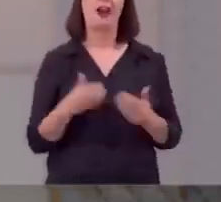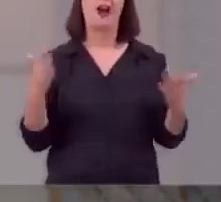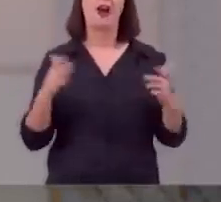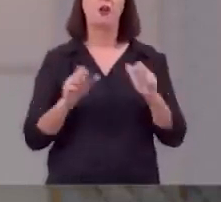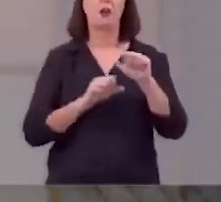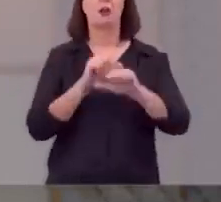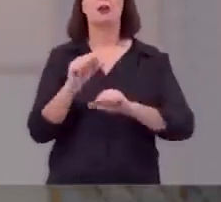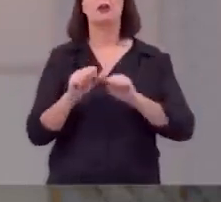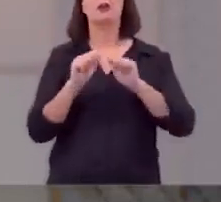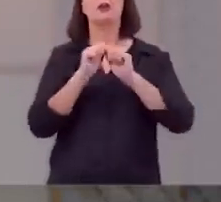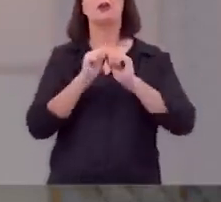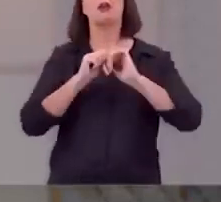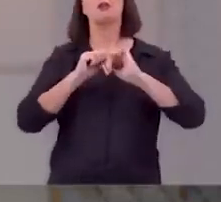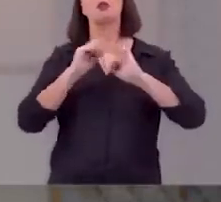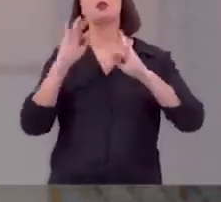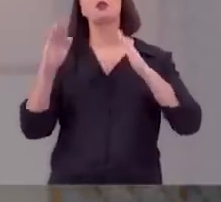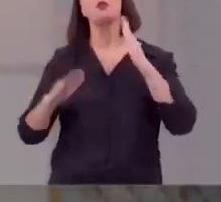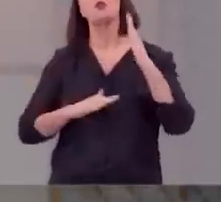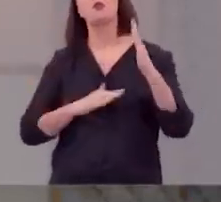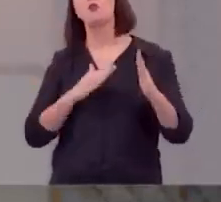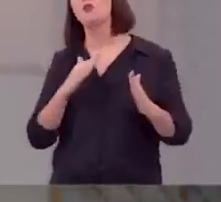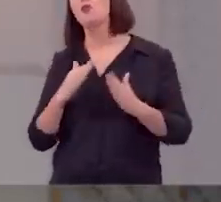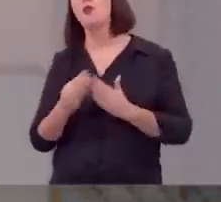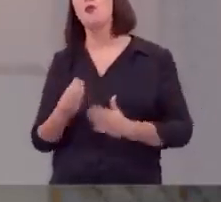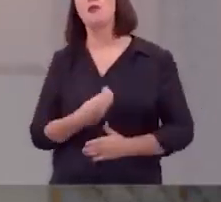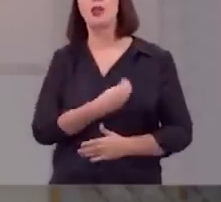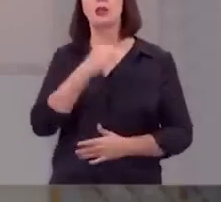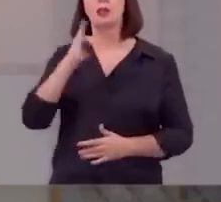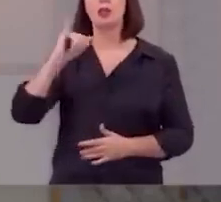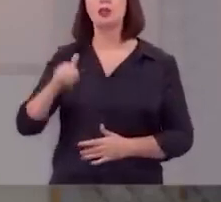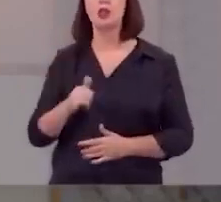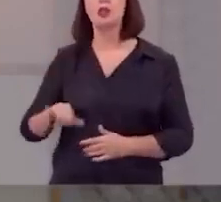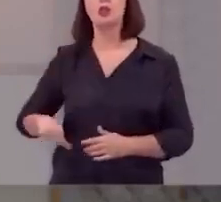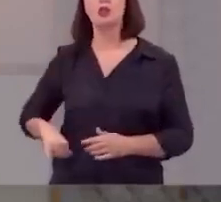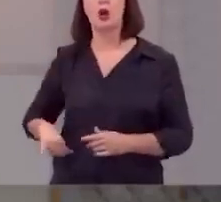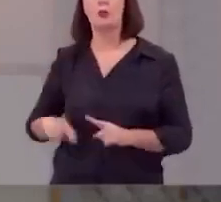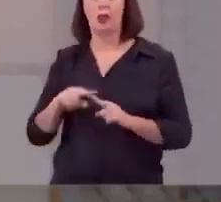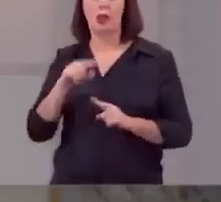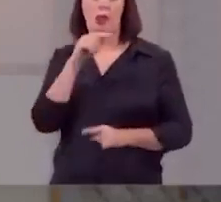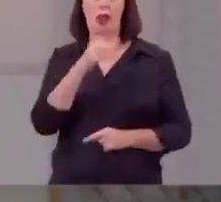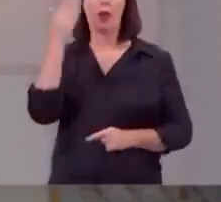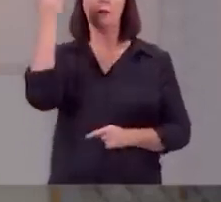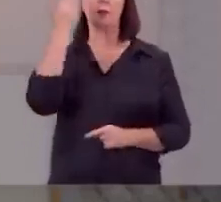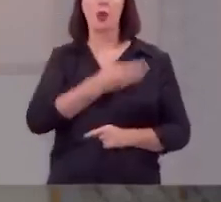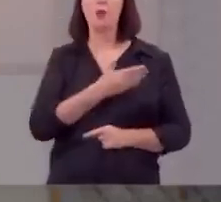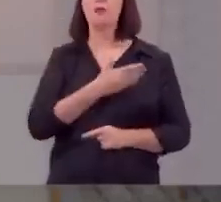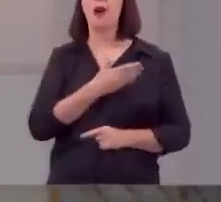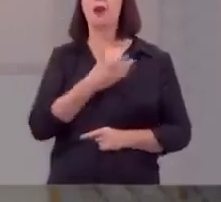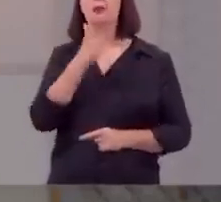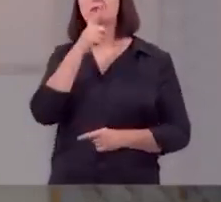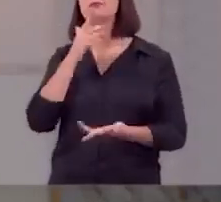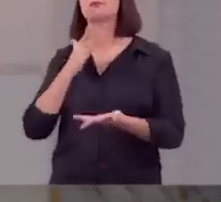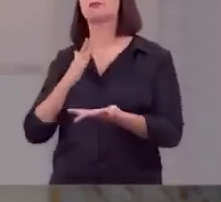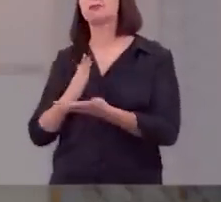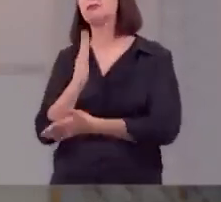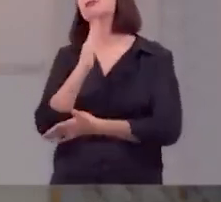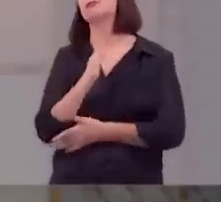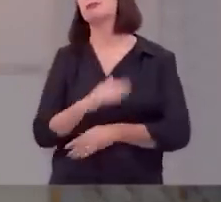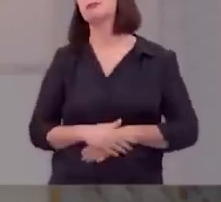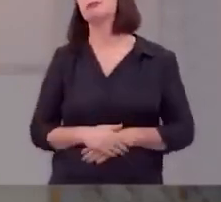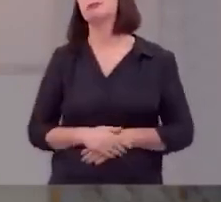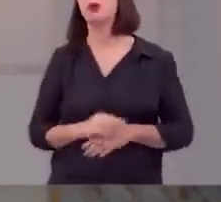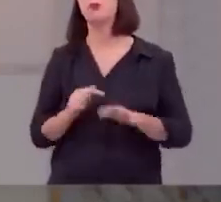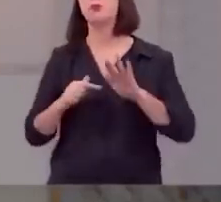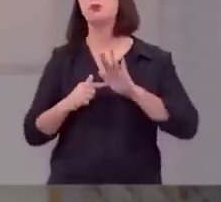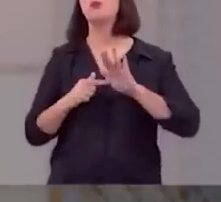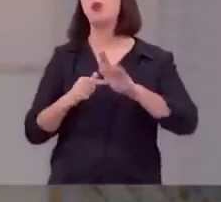Deus restaura de forma plena a vida de Jó porque este homem foi provado e aprovado esse